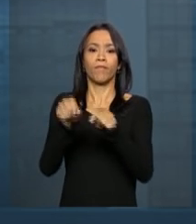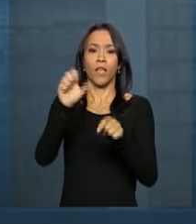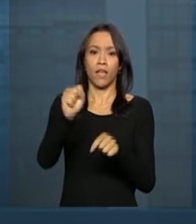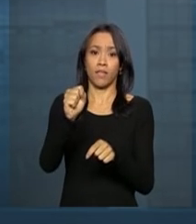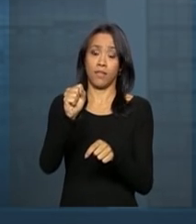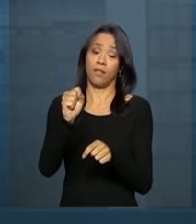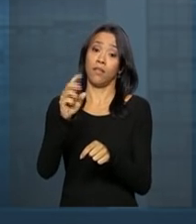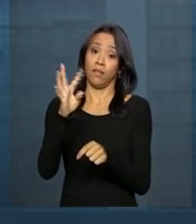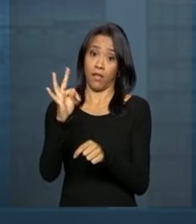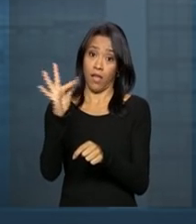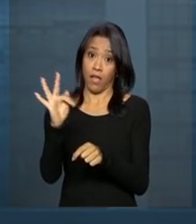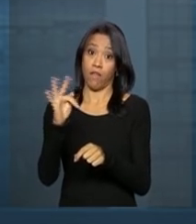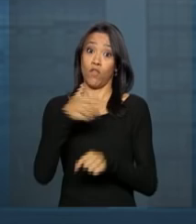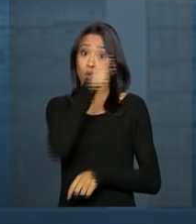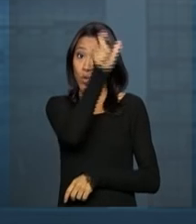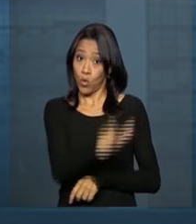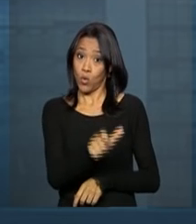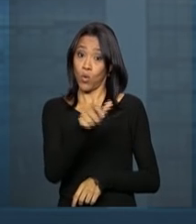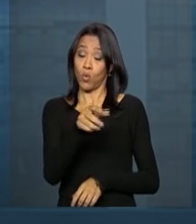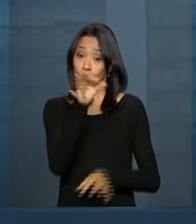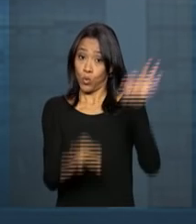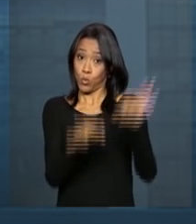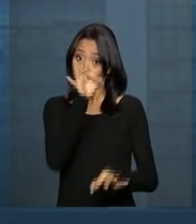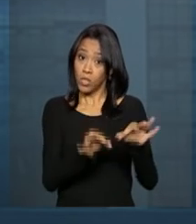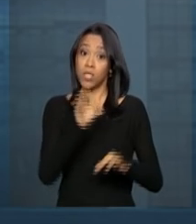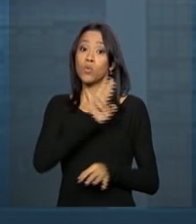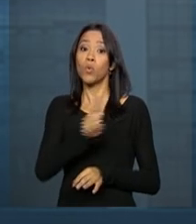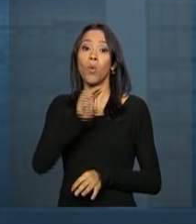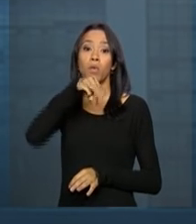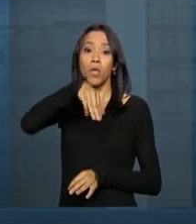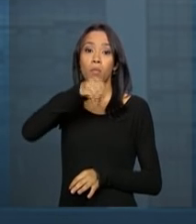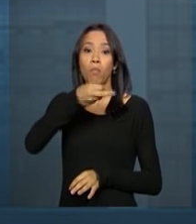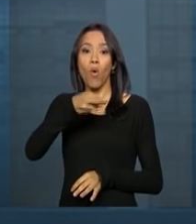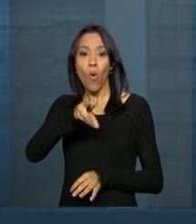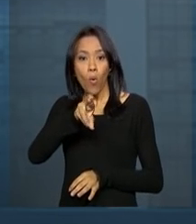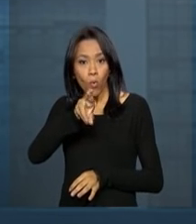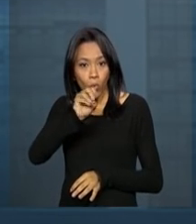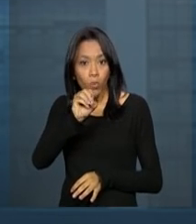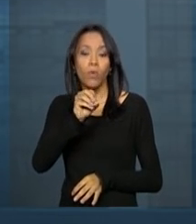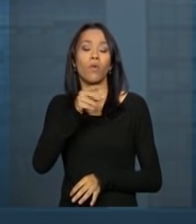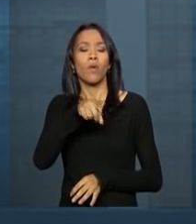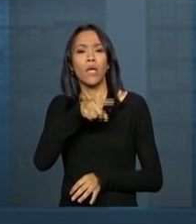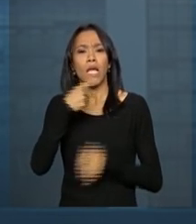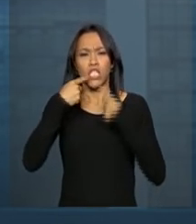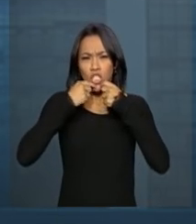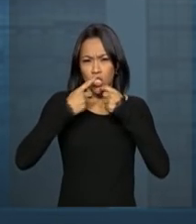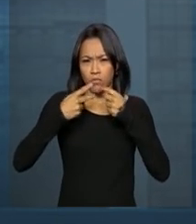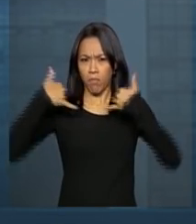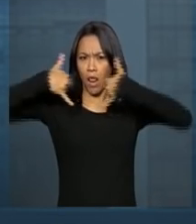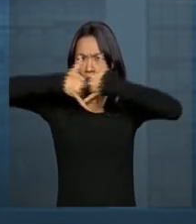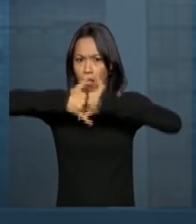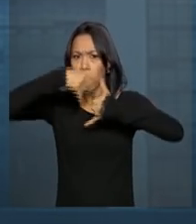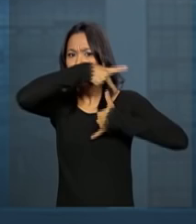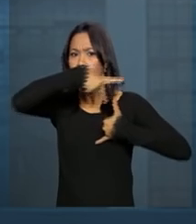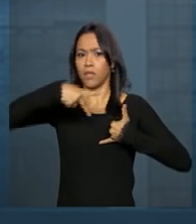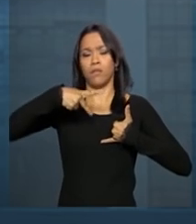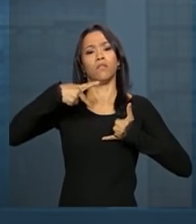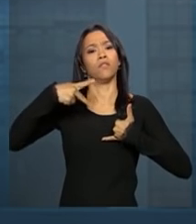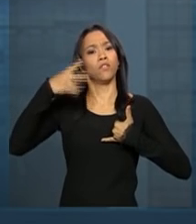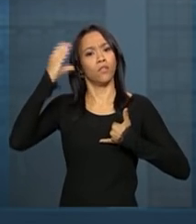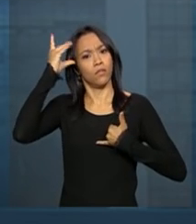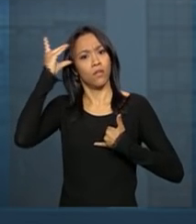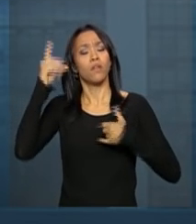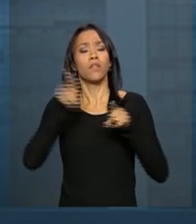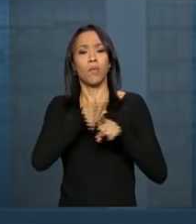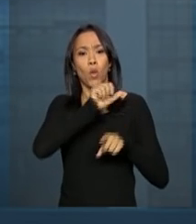juiz Moro, ao divulgar aquela gravação que envolvia um diálogo entre a presidenta da República e o